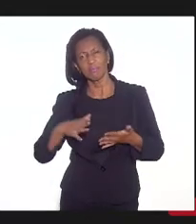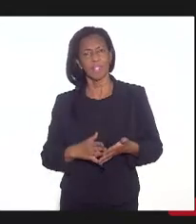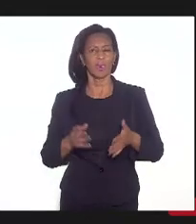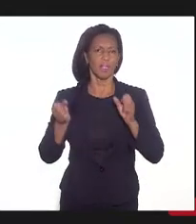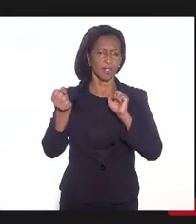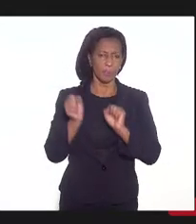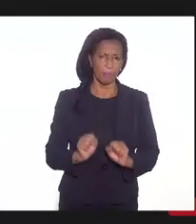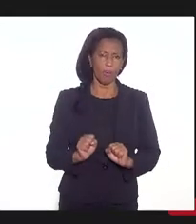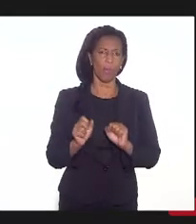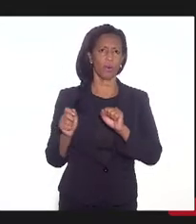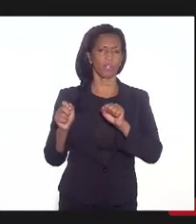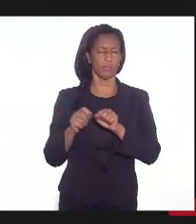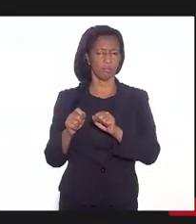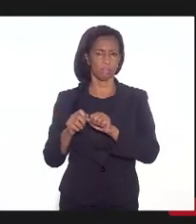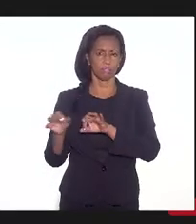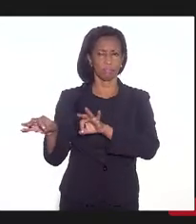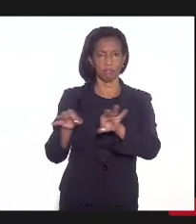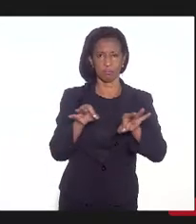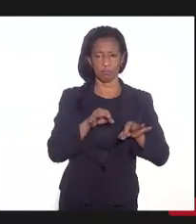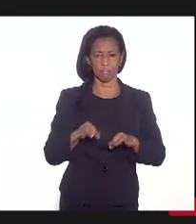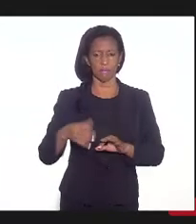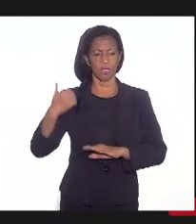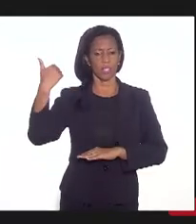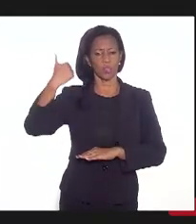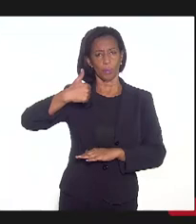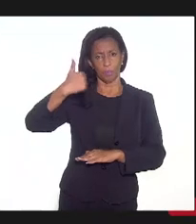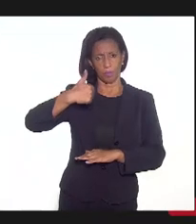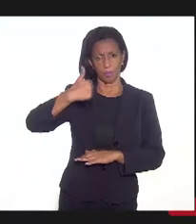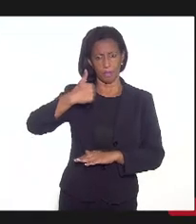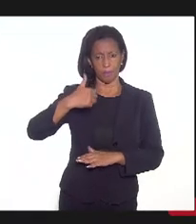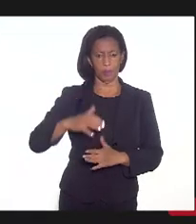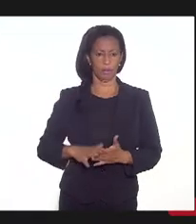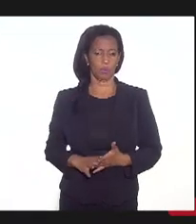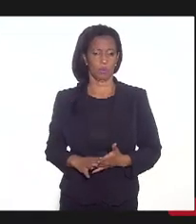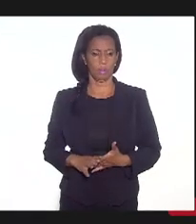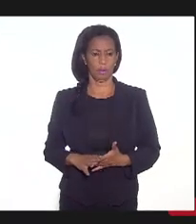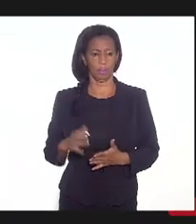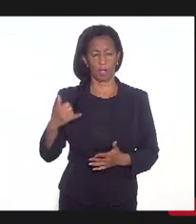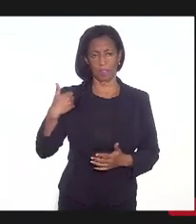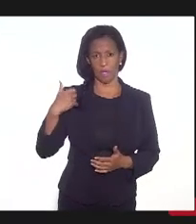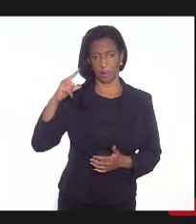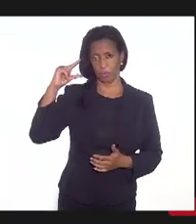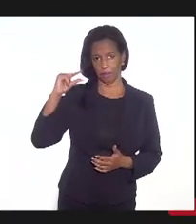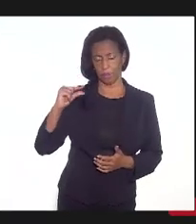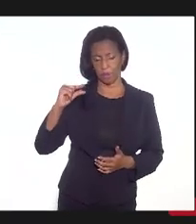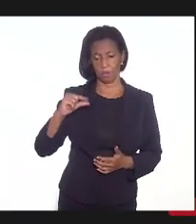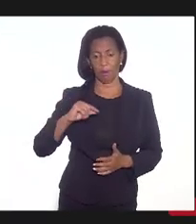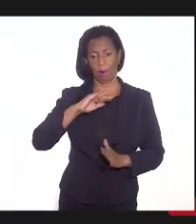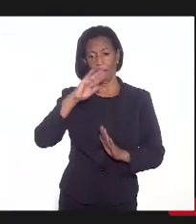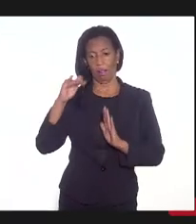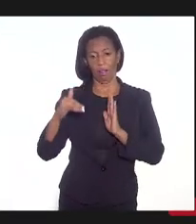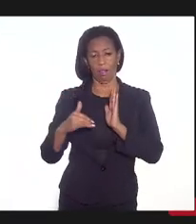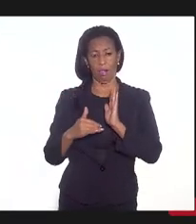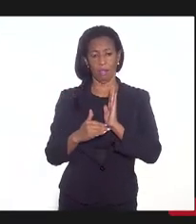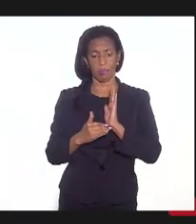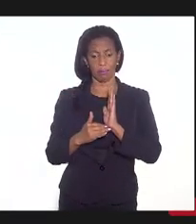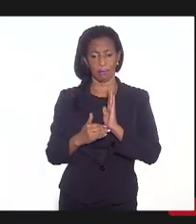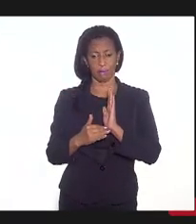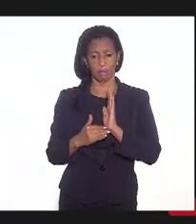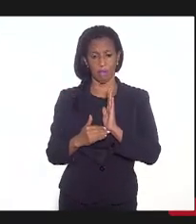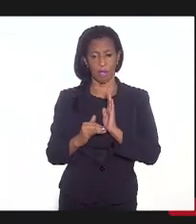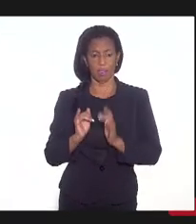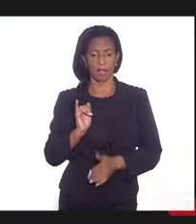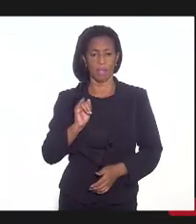ser feitas, desde o primeiro item do requisito da idade mínima até a contribuição de